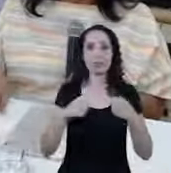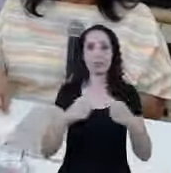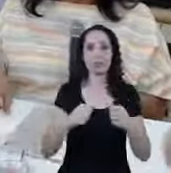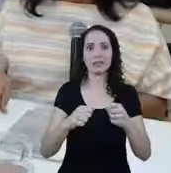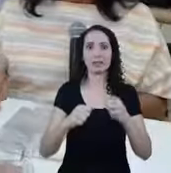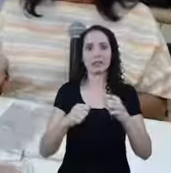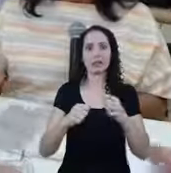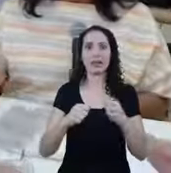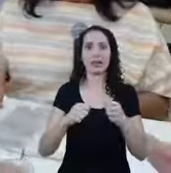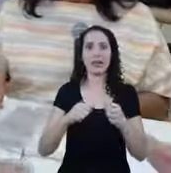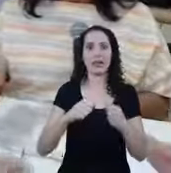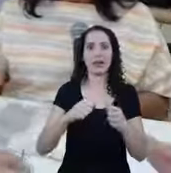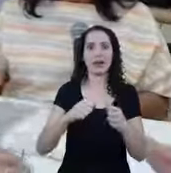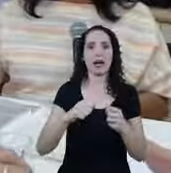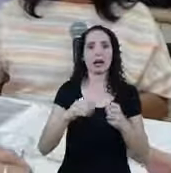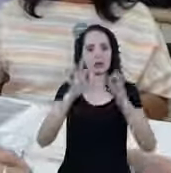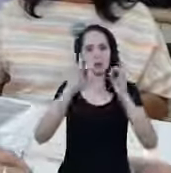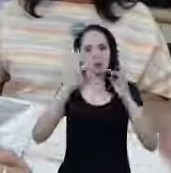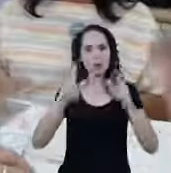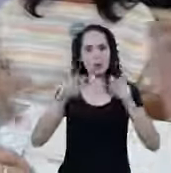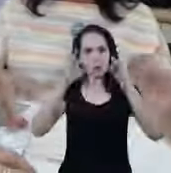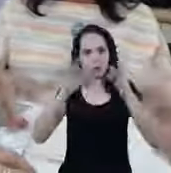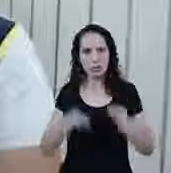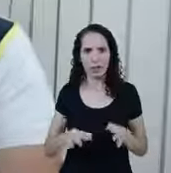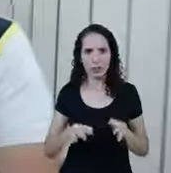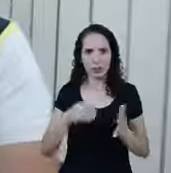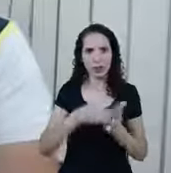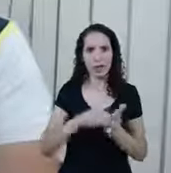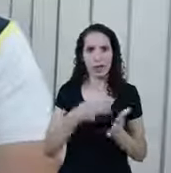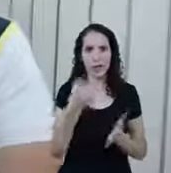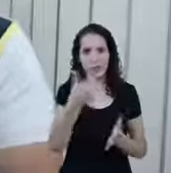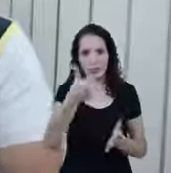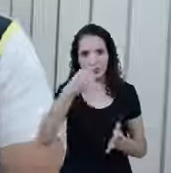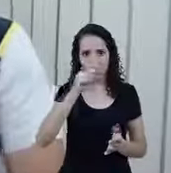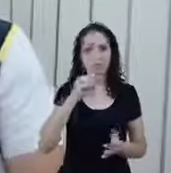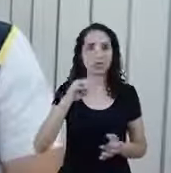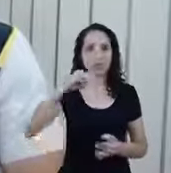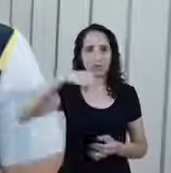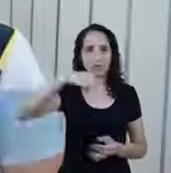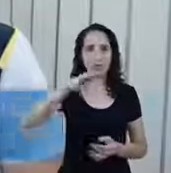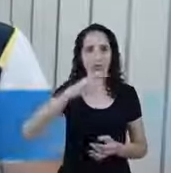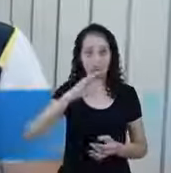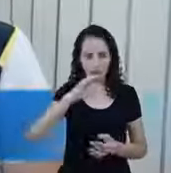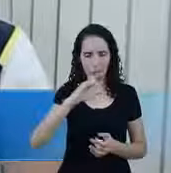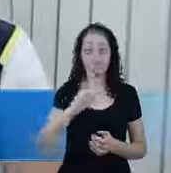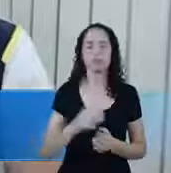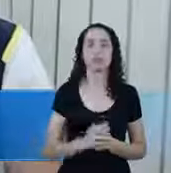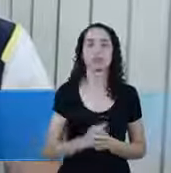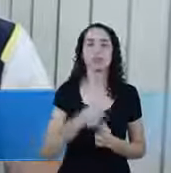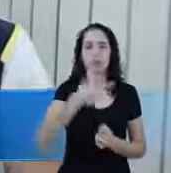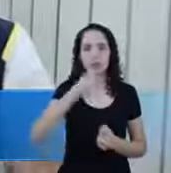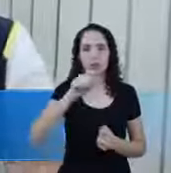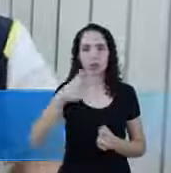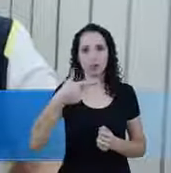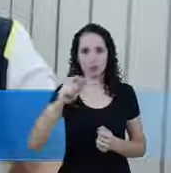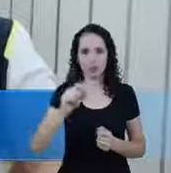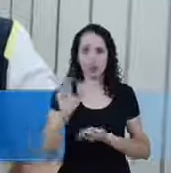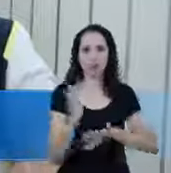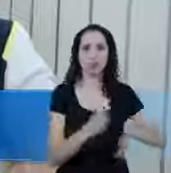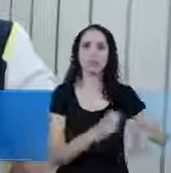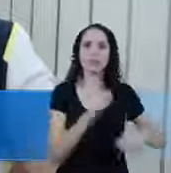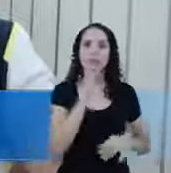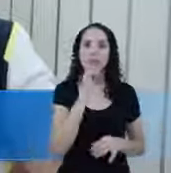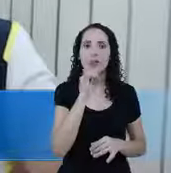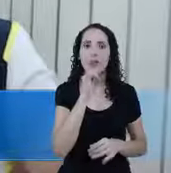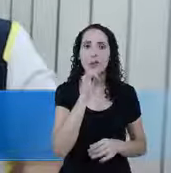Então ele tem que estar em dia Tem que estar em dia Vamos lá, eu sou microempreendedor Correto Estou com